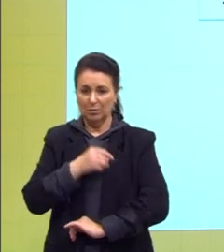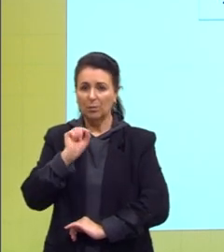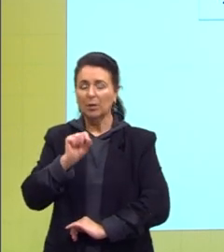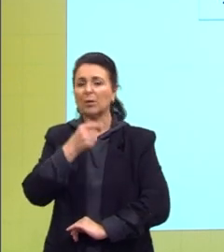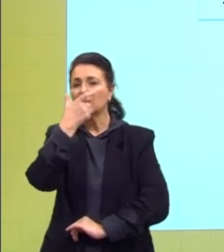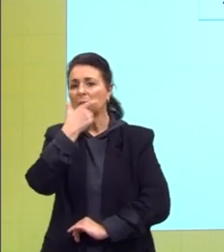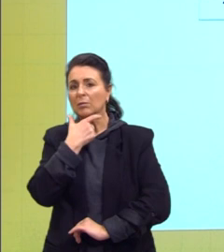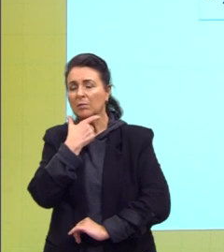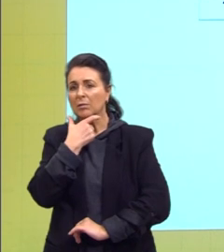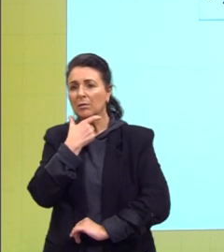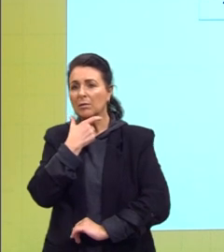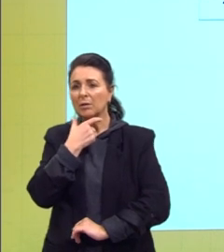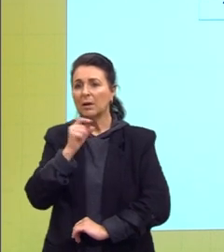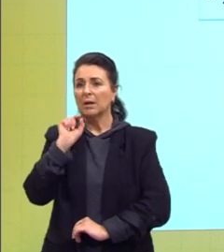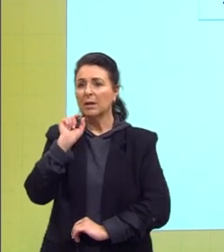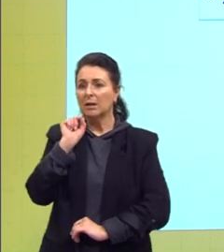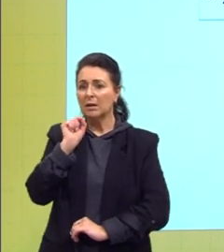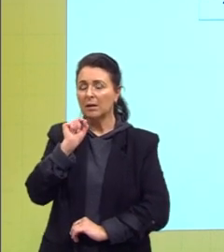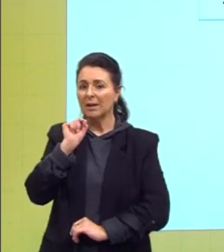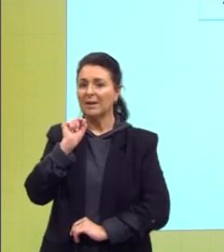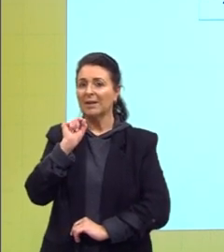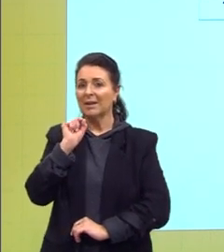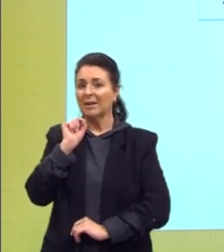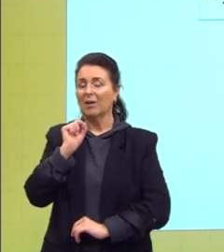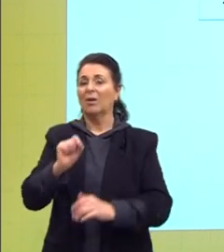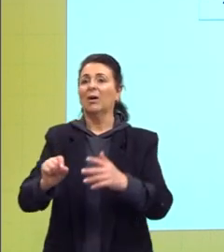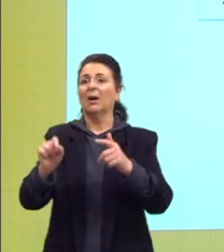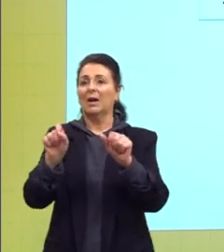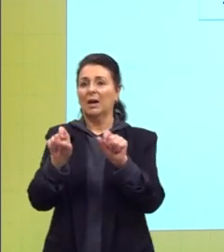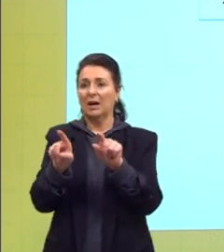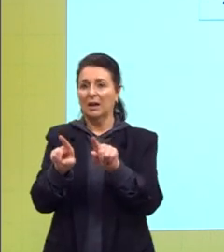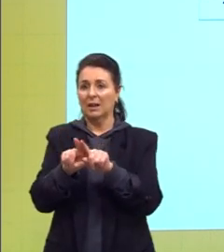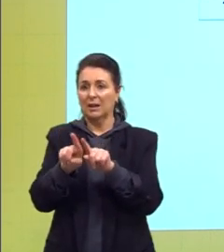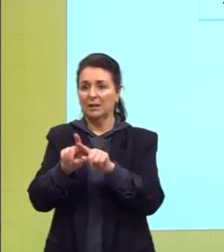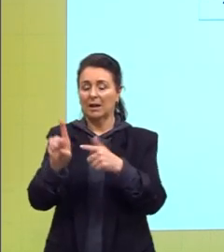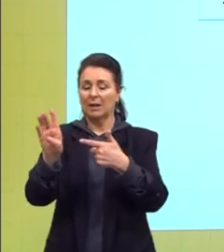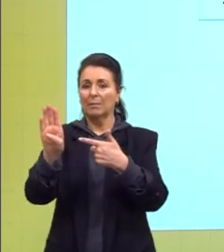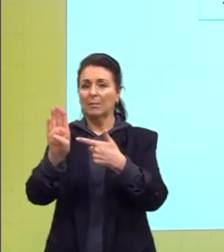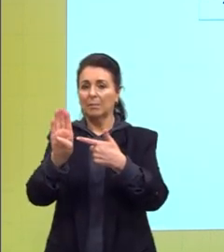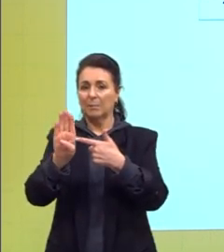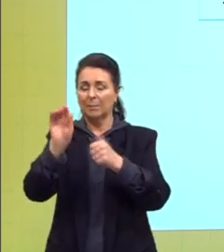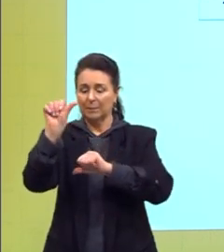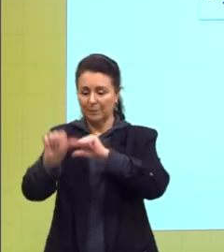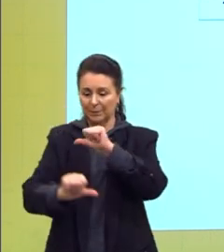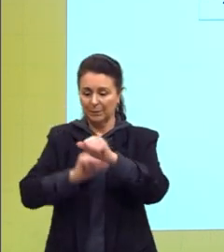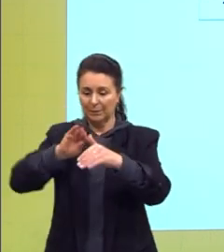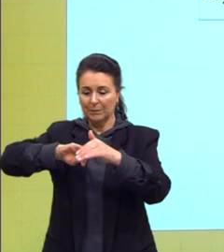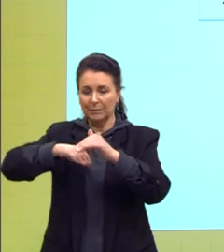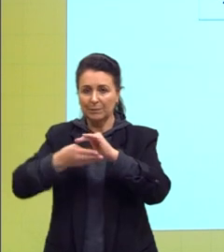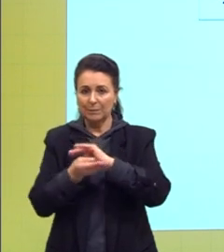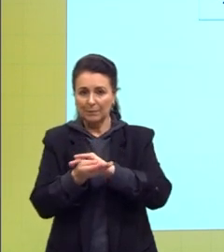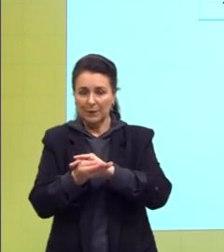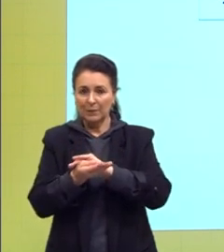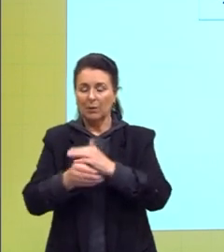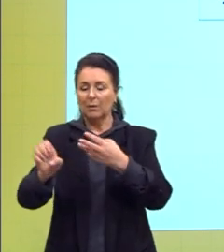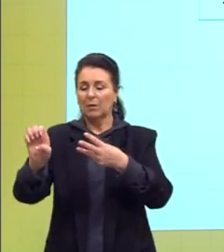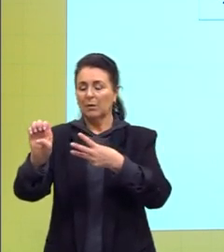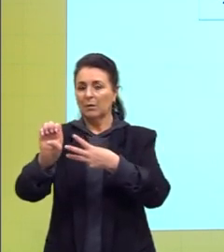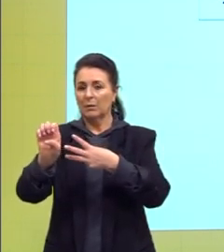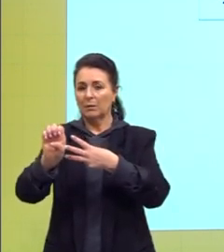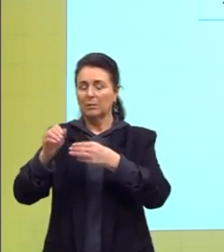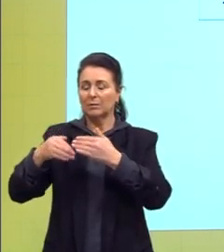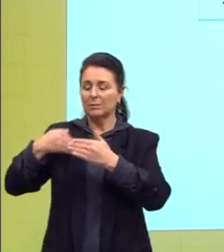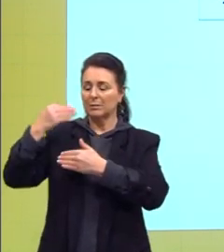Quem achou, achou certo a letra D. A modificação e adaptação das espécies ao